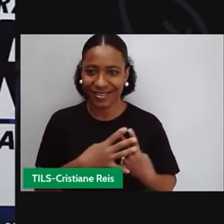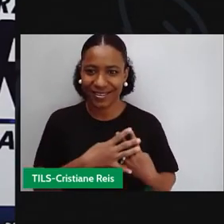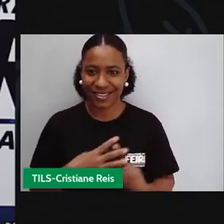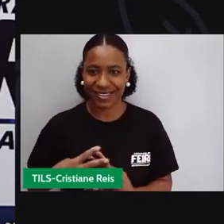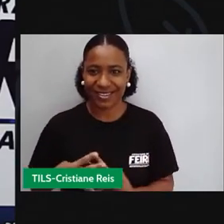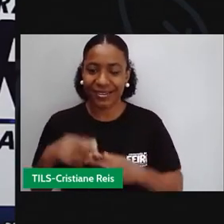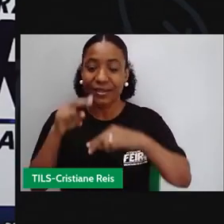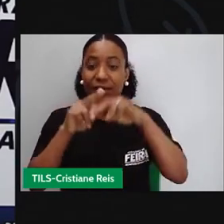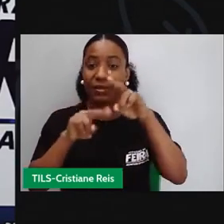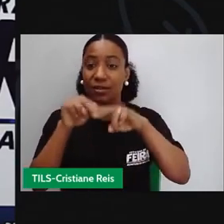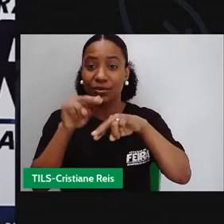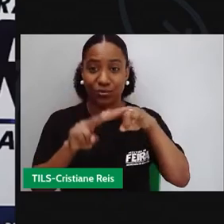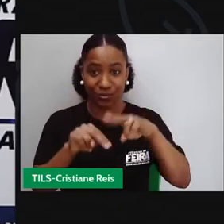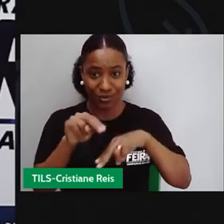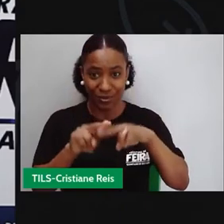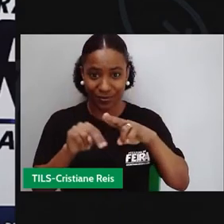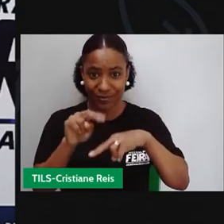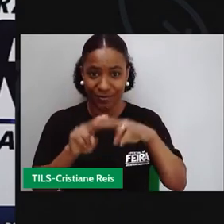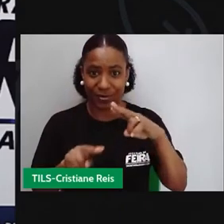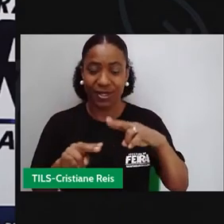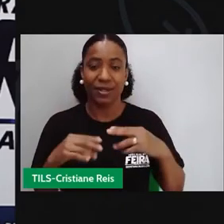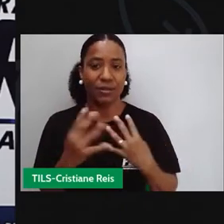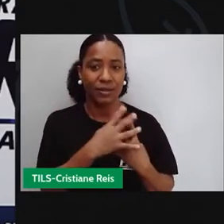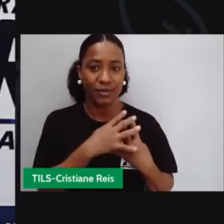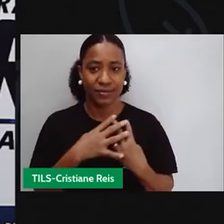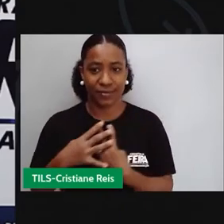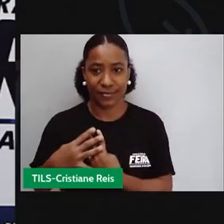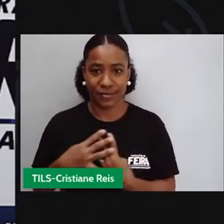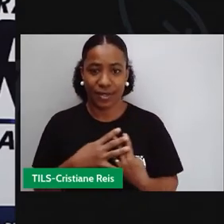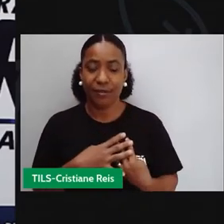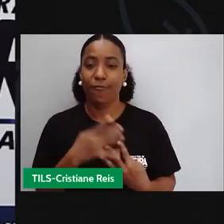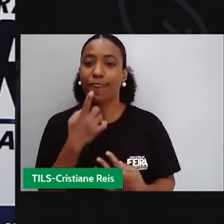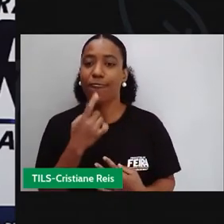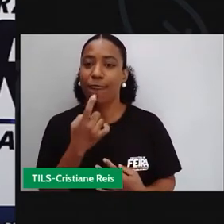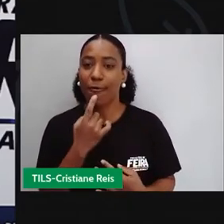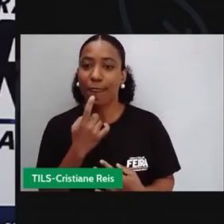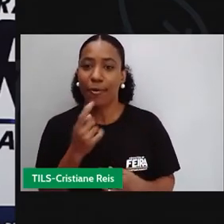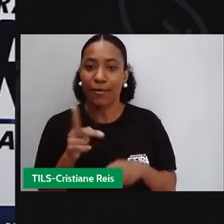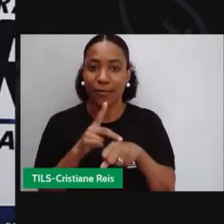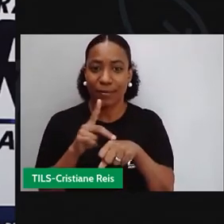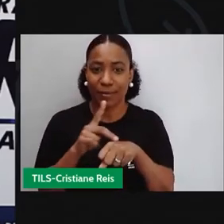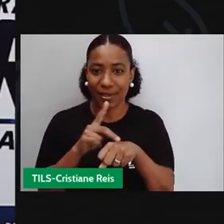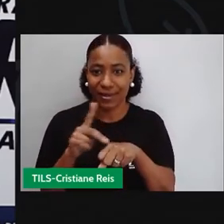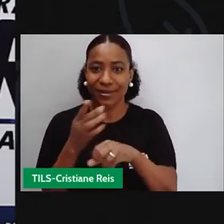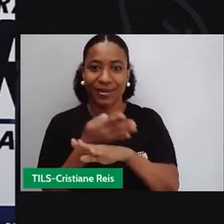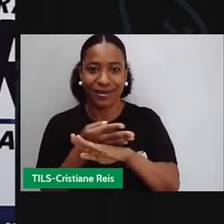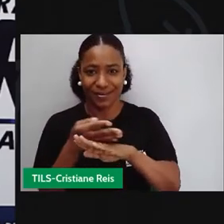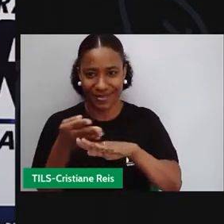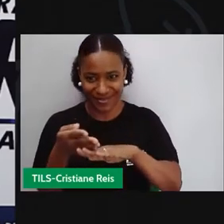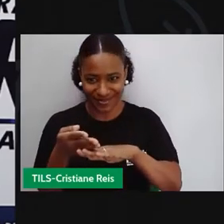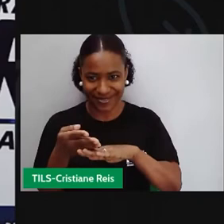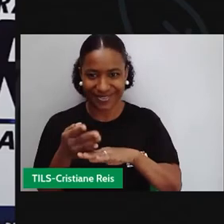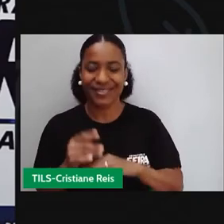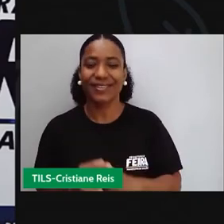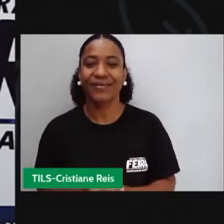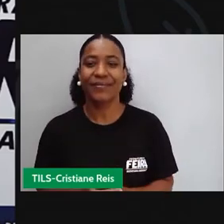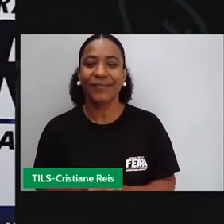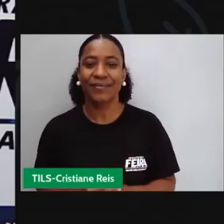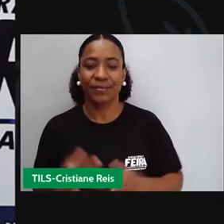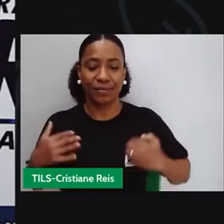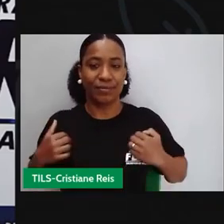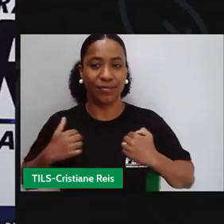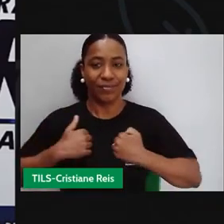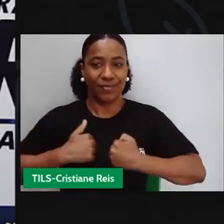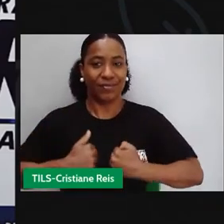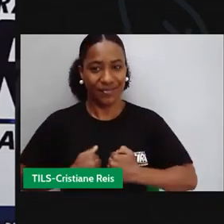o xadrez. Minha blusa é de xadrez, vermelho, preto e branco. E o